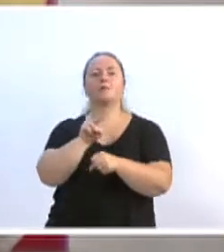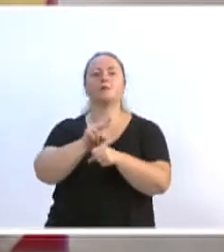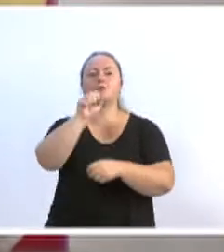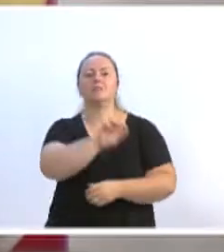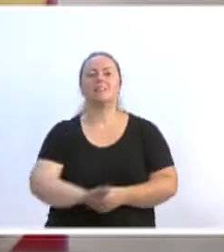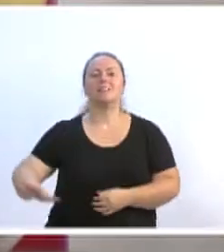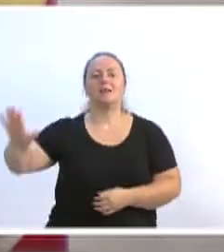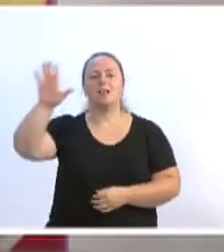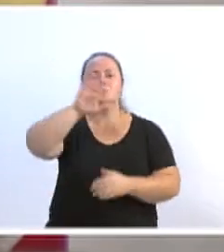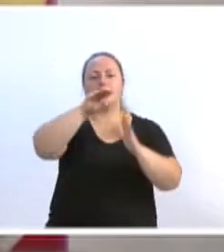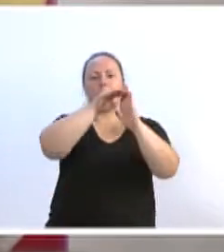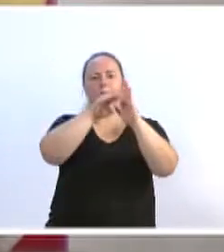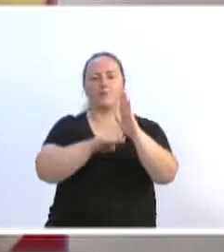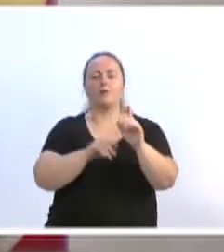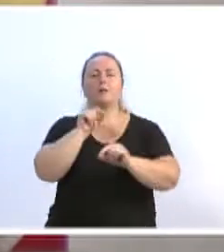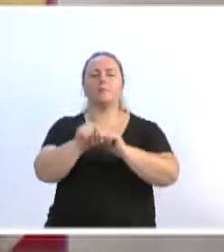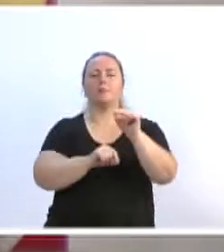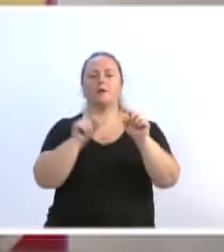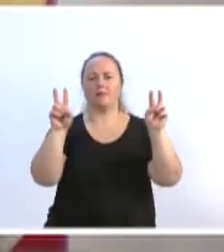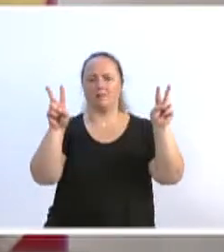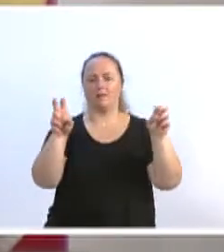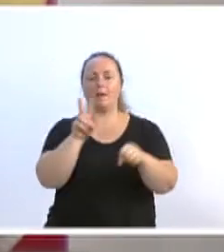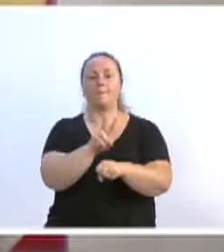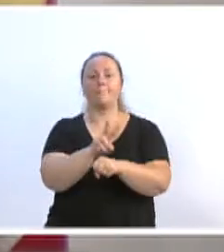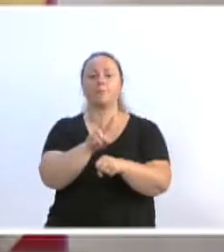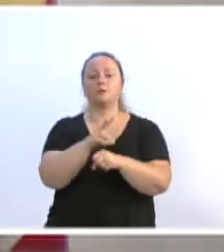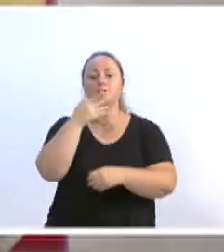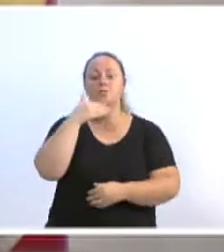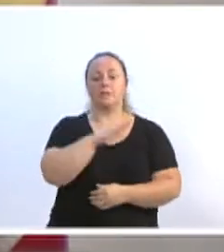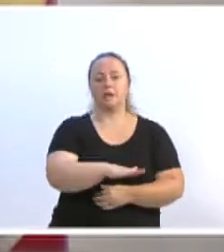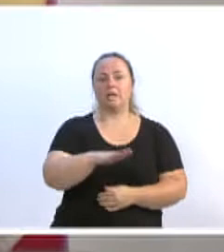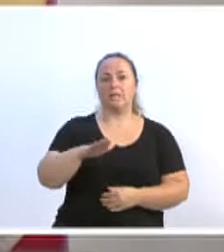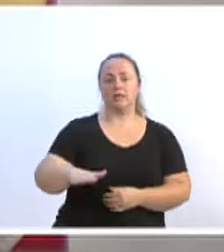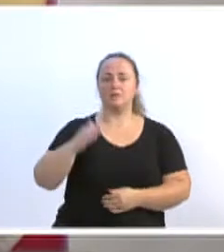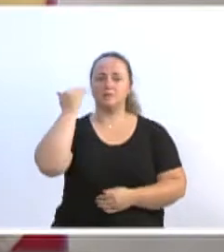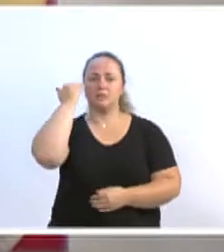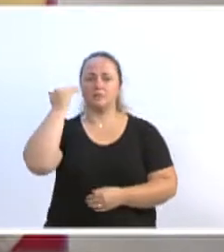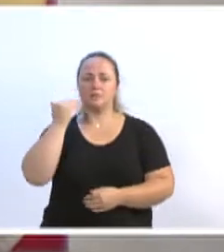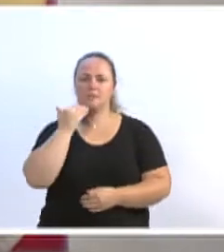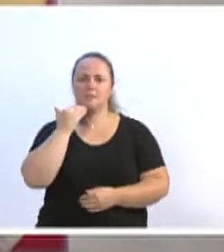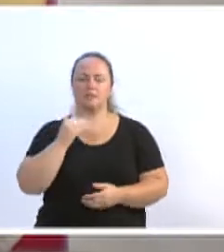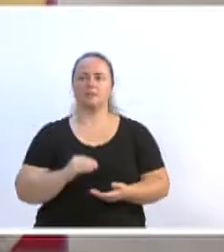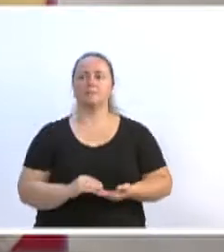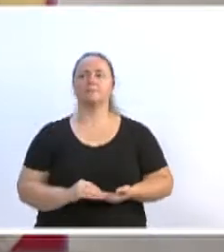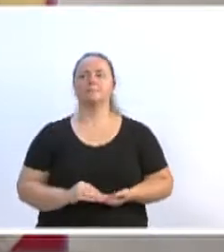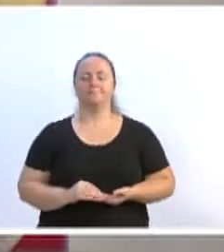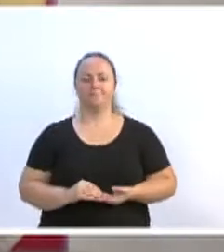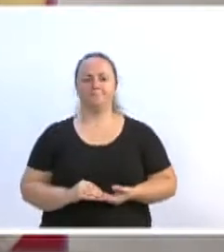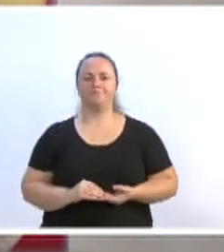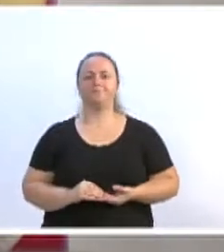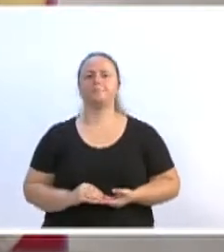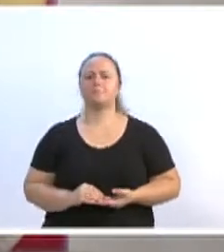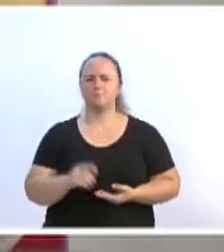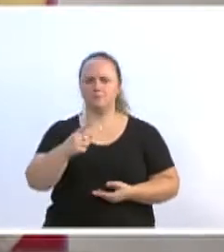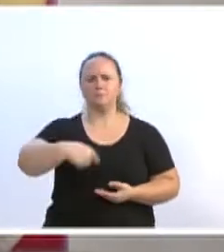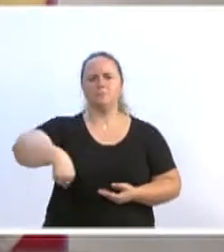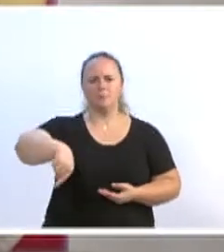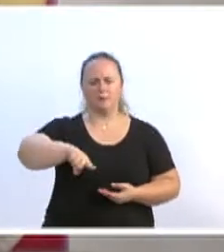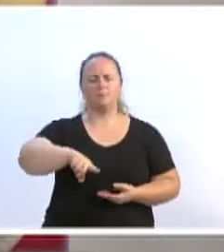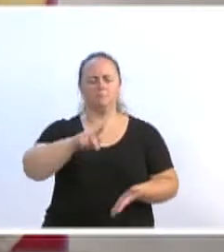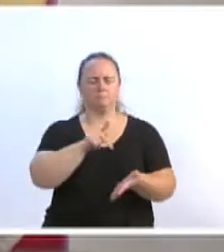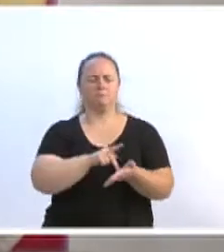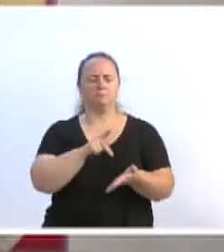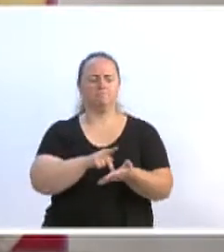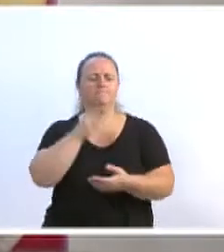Prevenção da Violência e Criminalidade Infanto-Juvenil. Muito interessante, nós vamos procurar, inclusive, trazê-lo aqui em Blumenau,